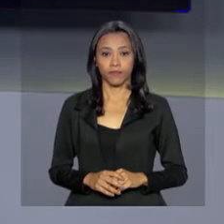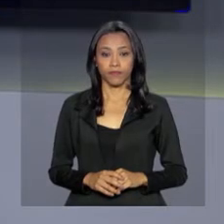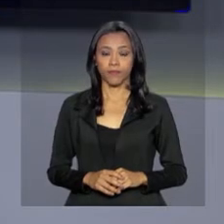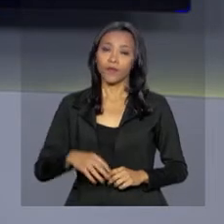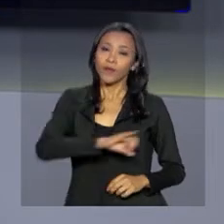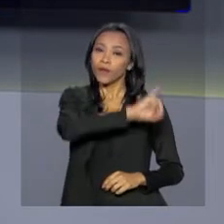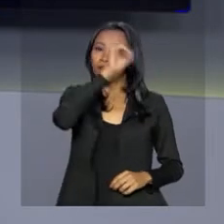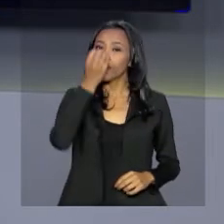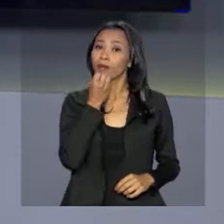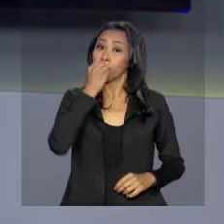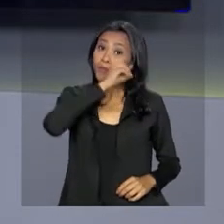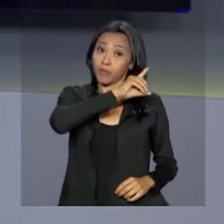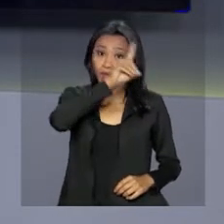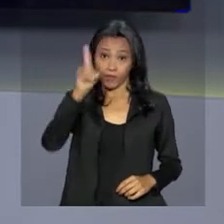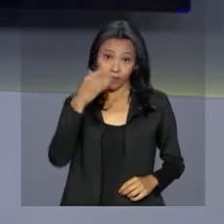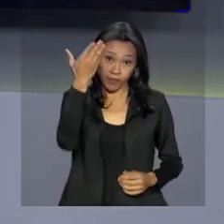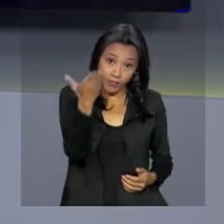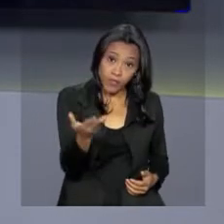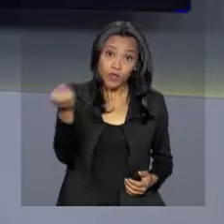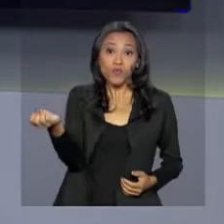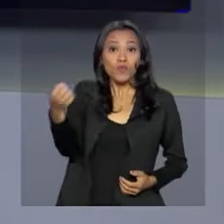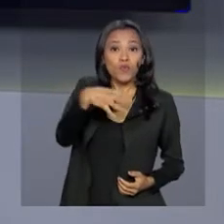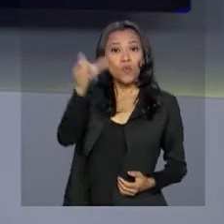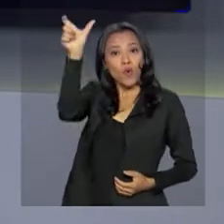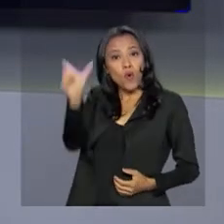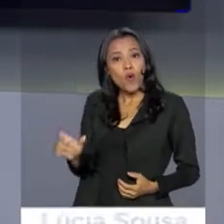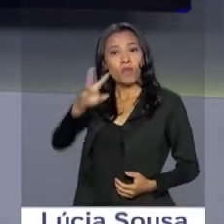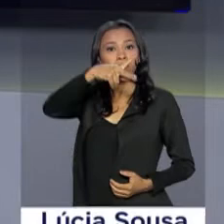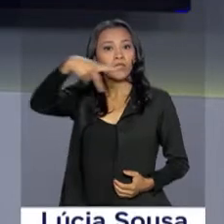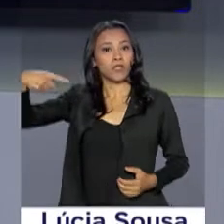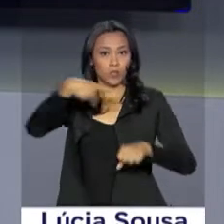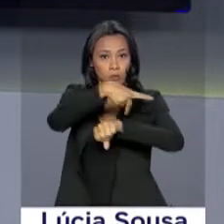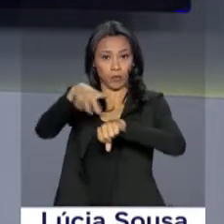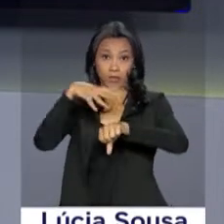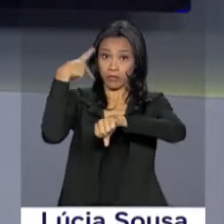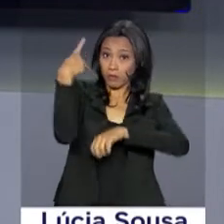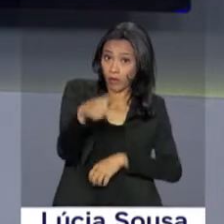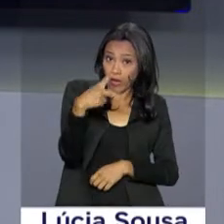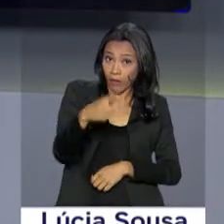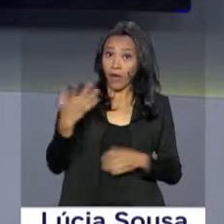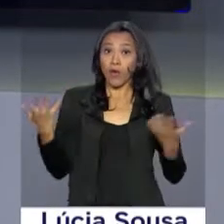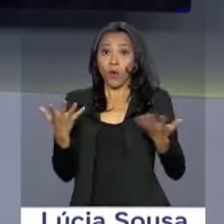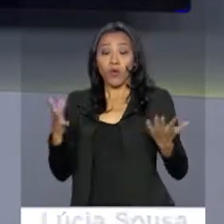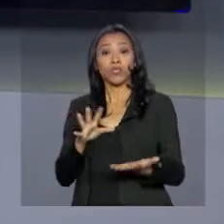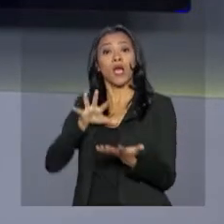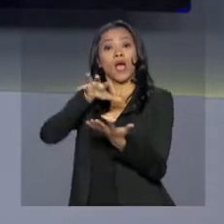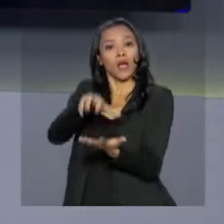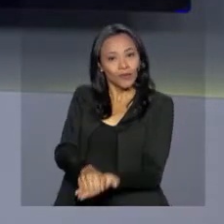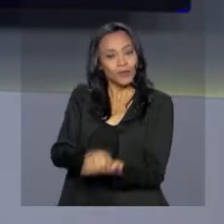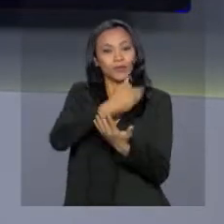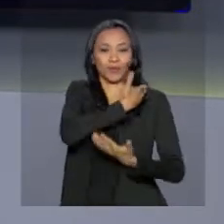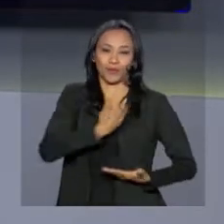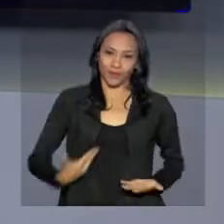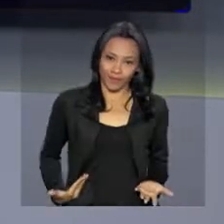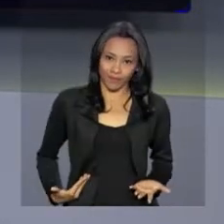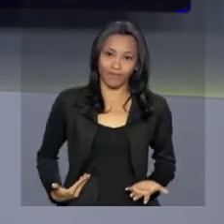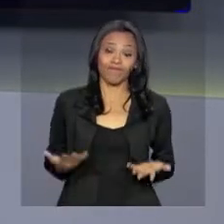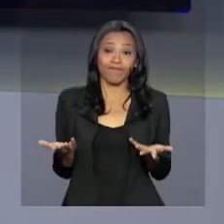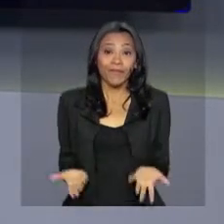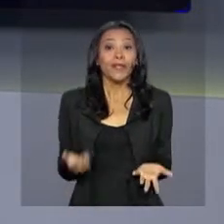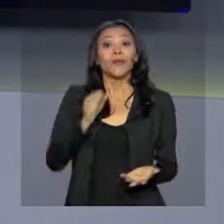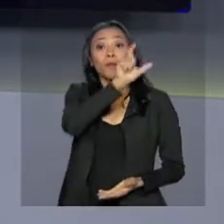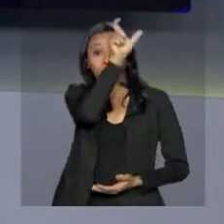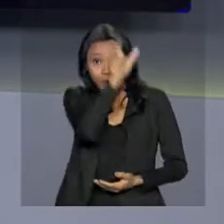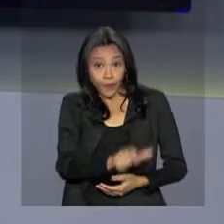Olá, bom dia pra você. O novo presidente do Paraguai, Mário Abdo Benítez, assume hoje oficialmente o comando do país. O presidente